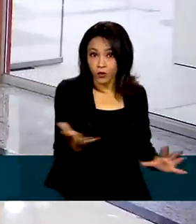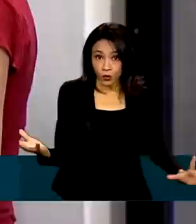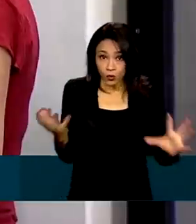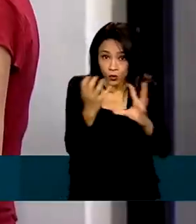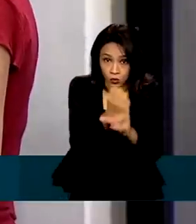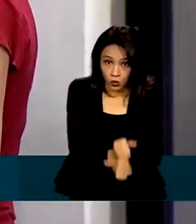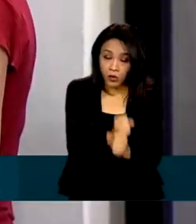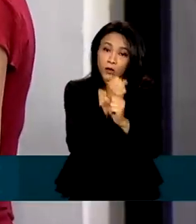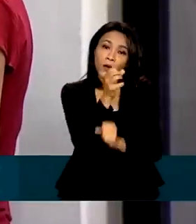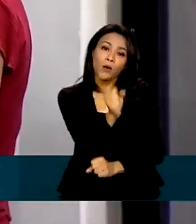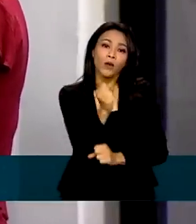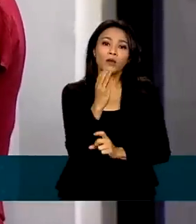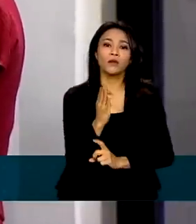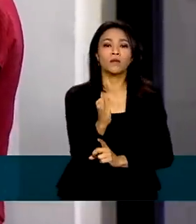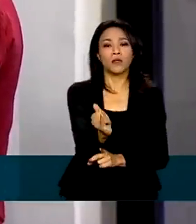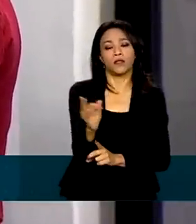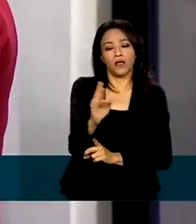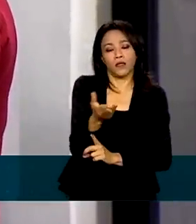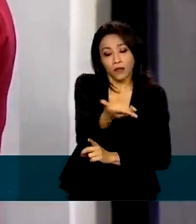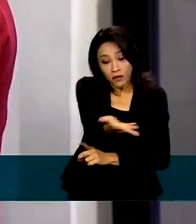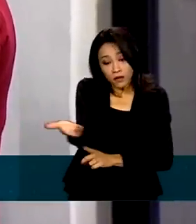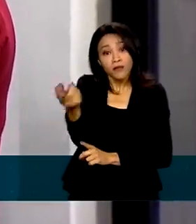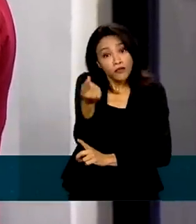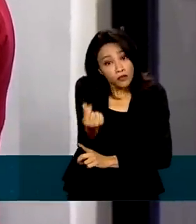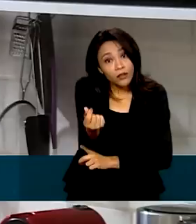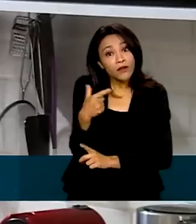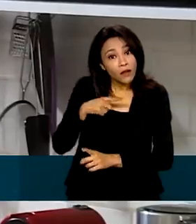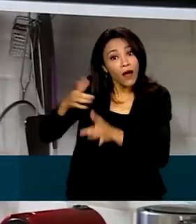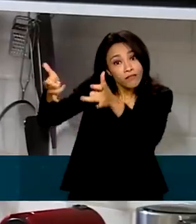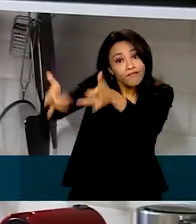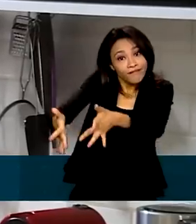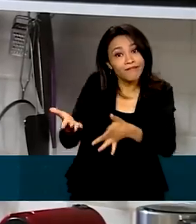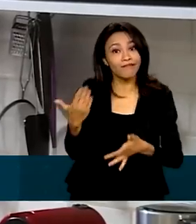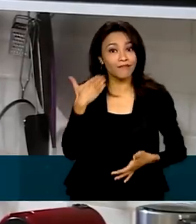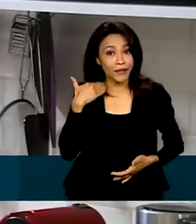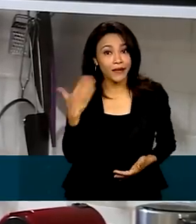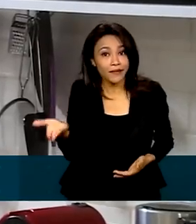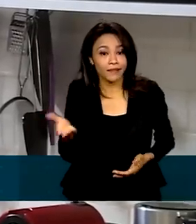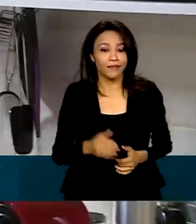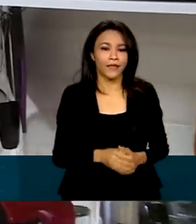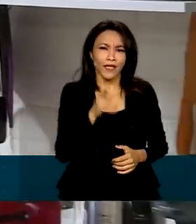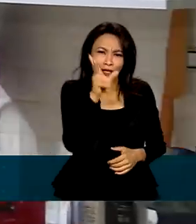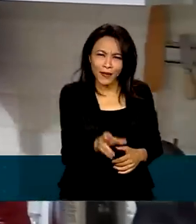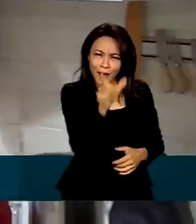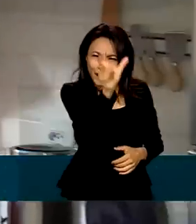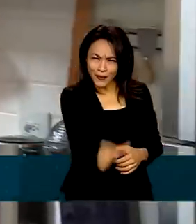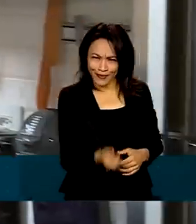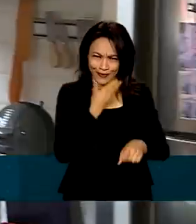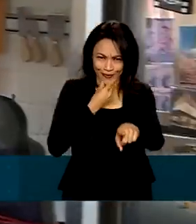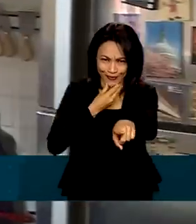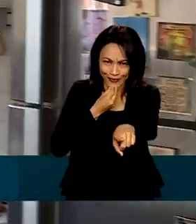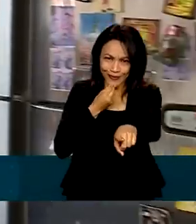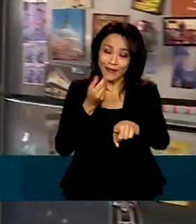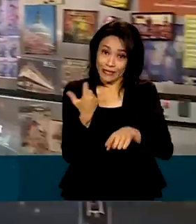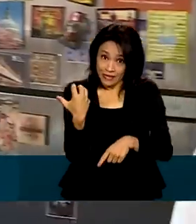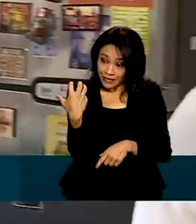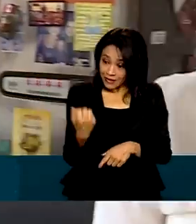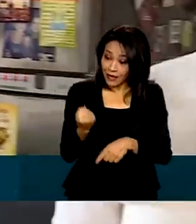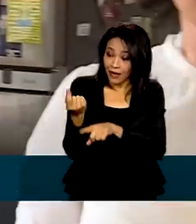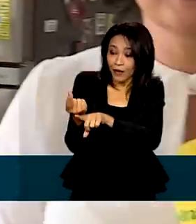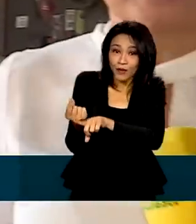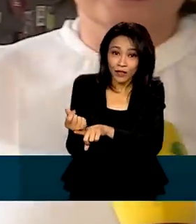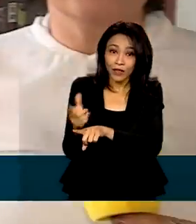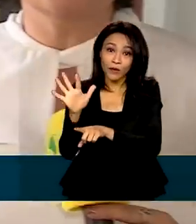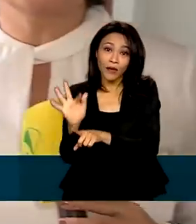8 bilhões de reais em recursos disponíveis. Quem quiser fazer como Marcos e sacar esse recurso extra do fundo de